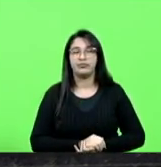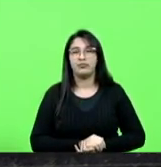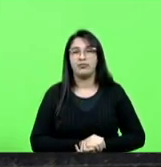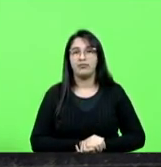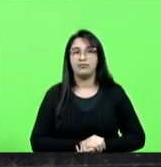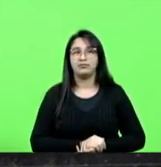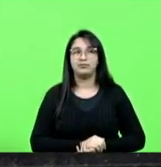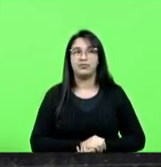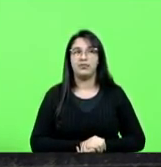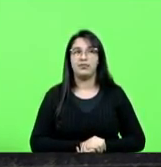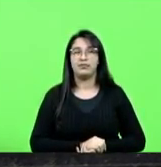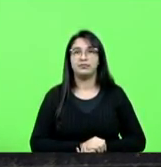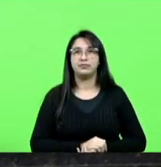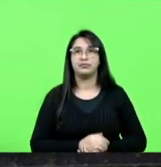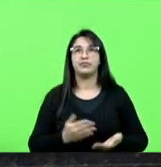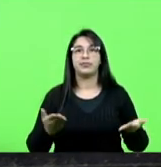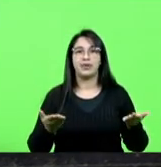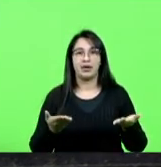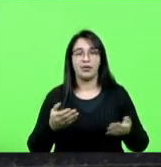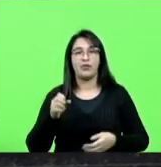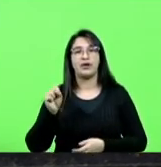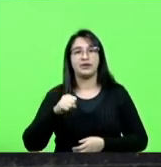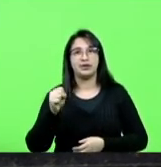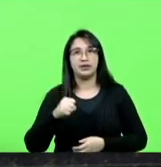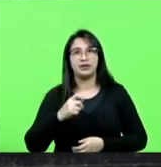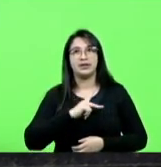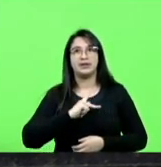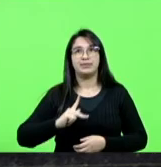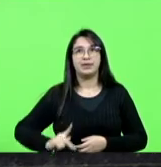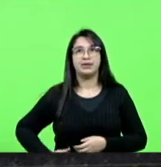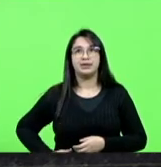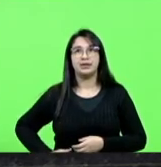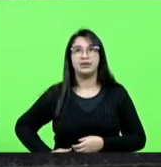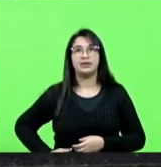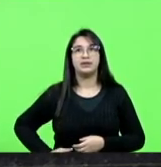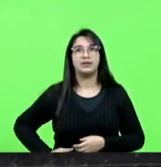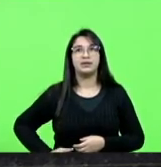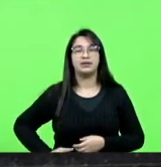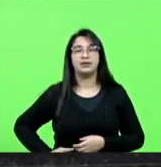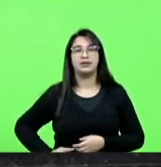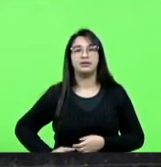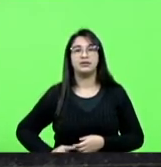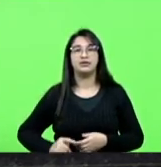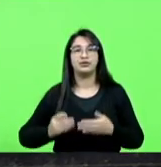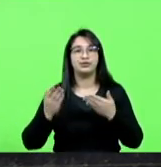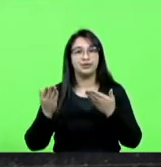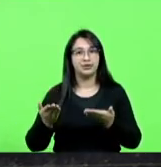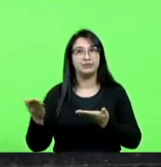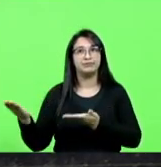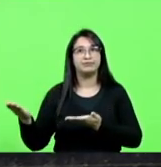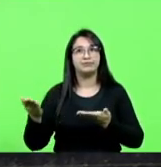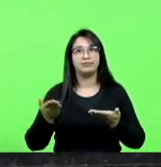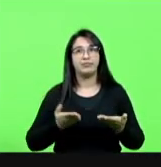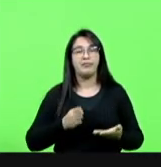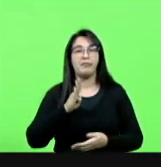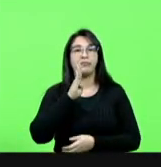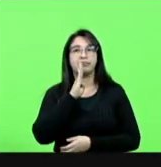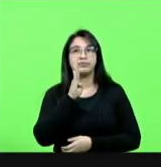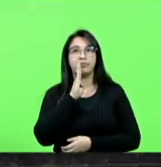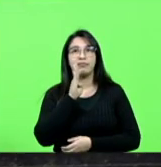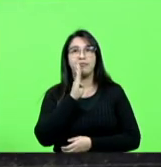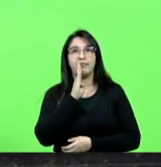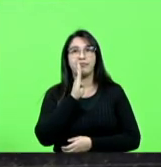agora sim senhor presidente passo a presidência para o colega Nilson Berlanda